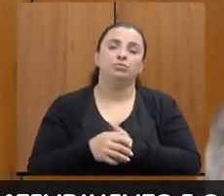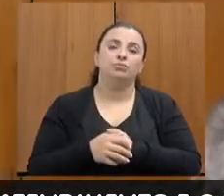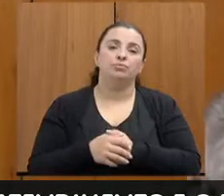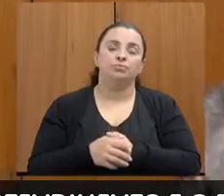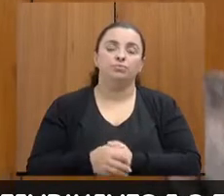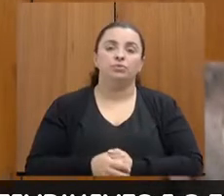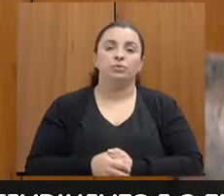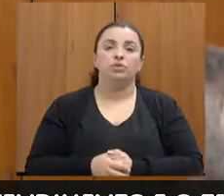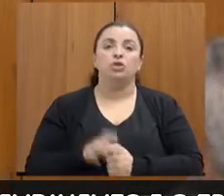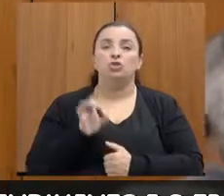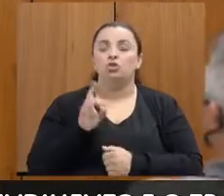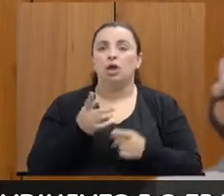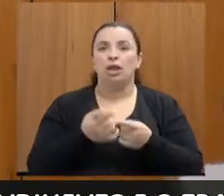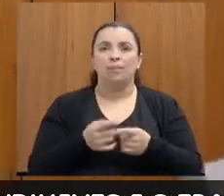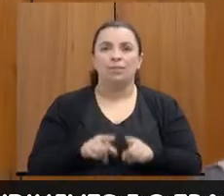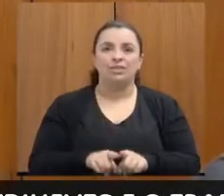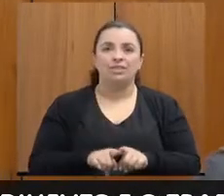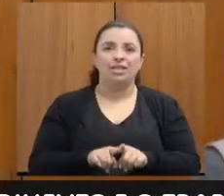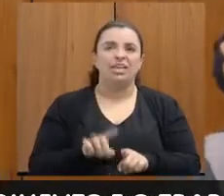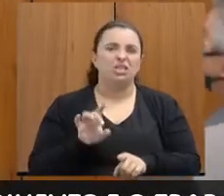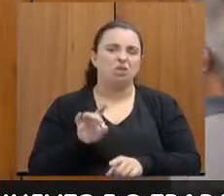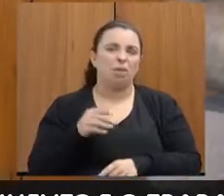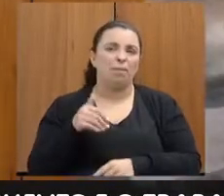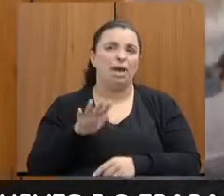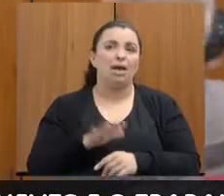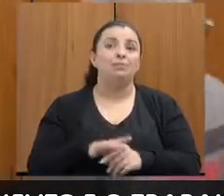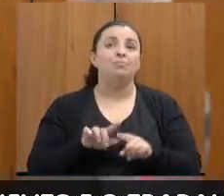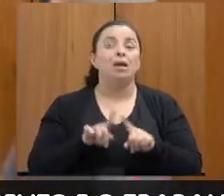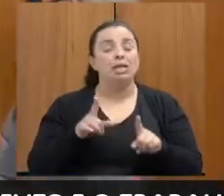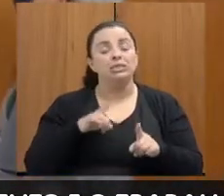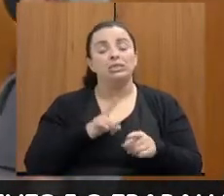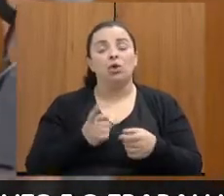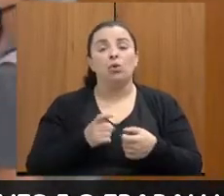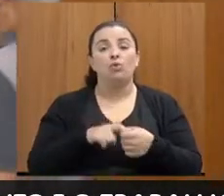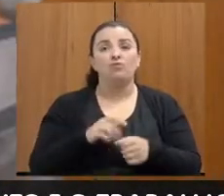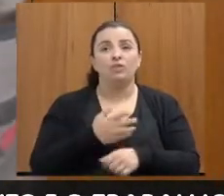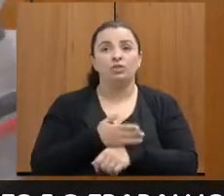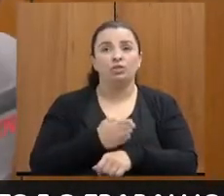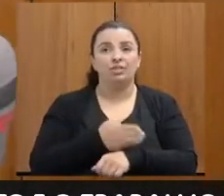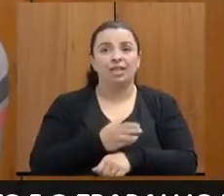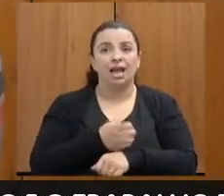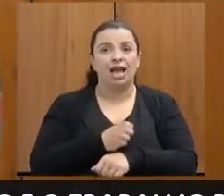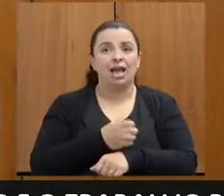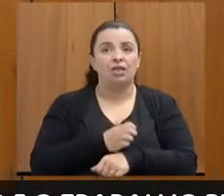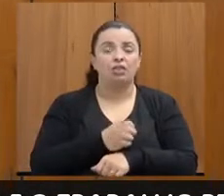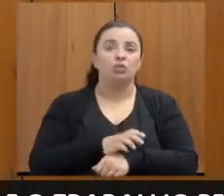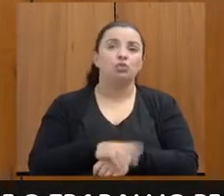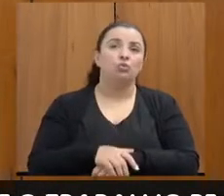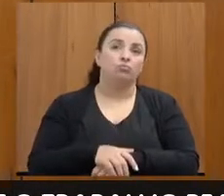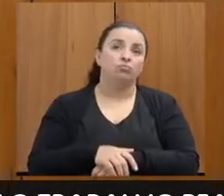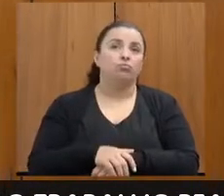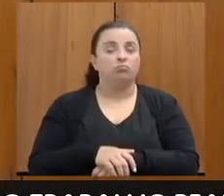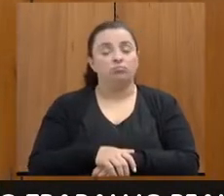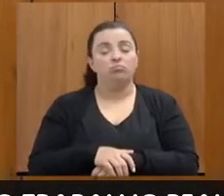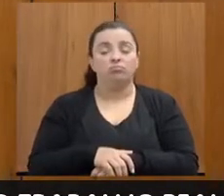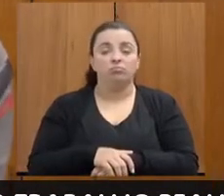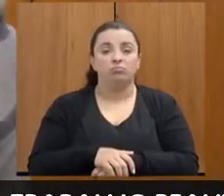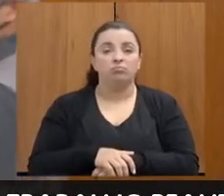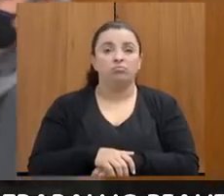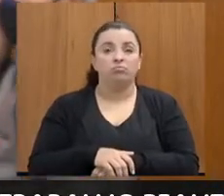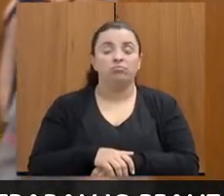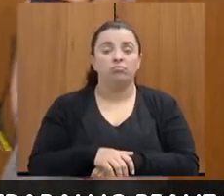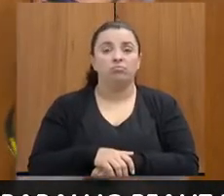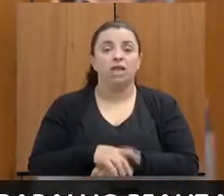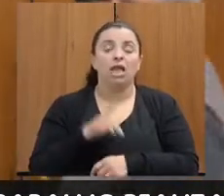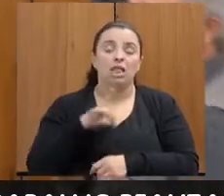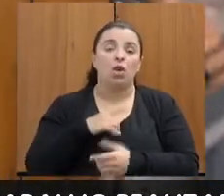Funciona mais na parceria, mas a gente tem a mesma coisa com a questão do convênio de estágio. Tão logo cheguei, entendendo que é um compromisso